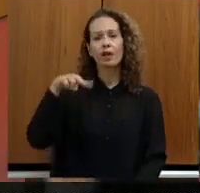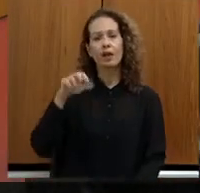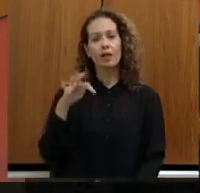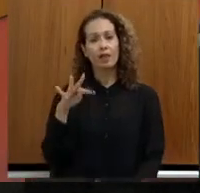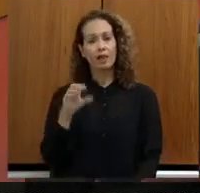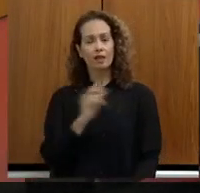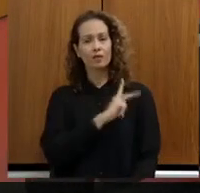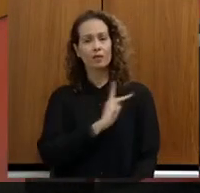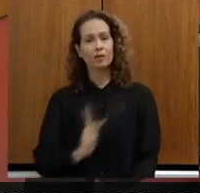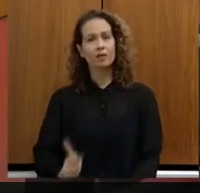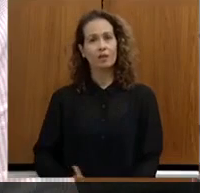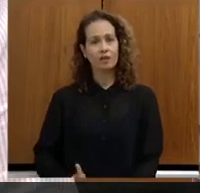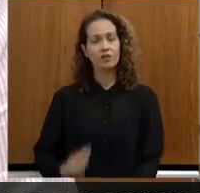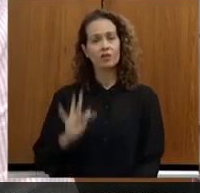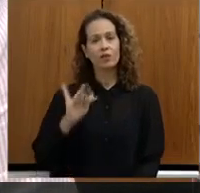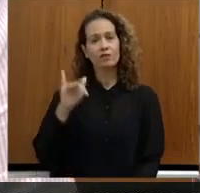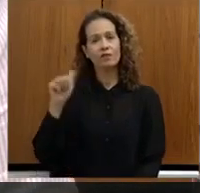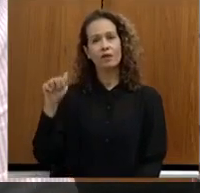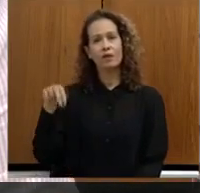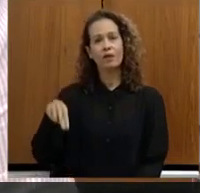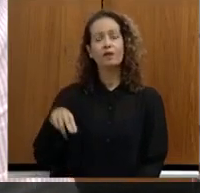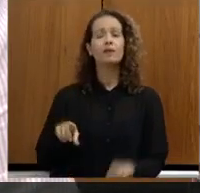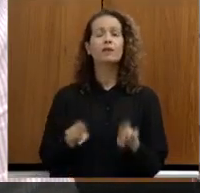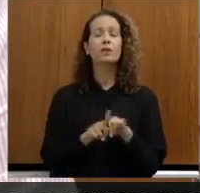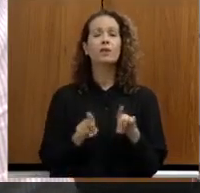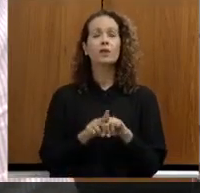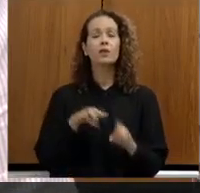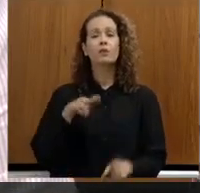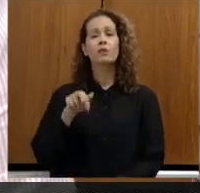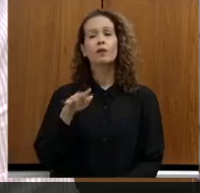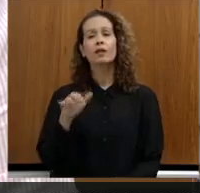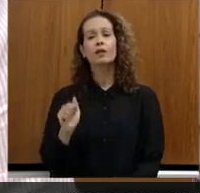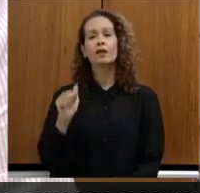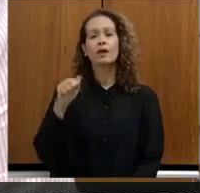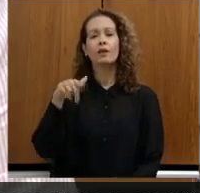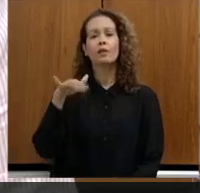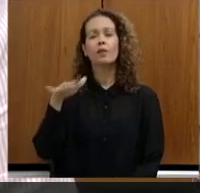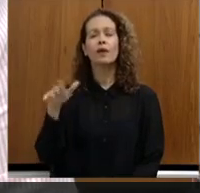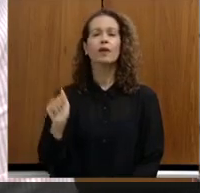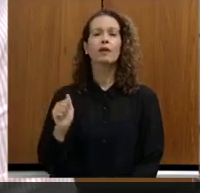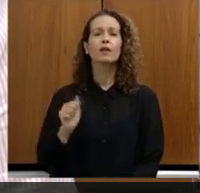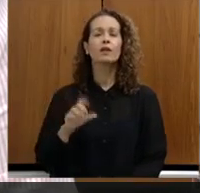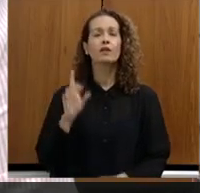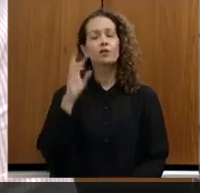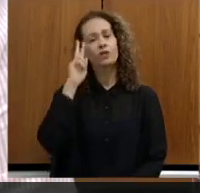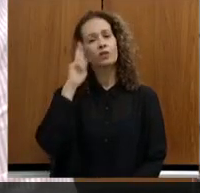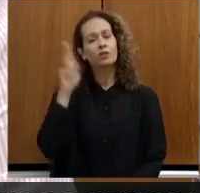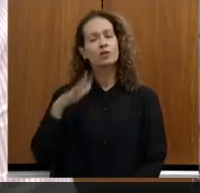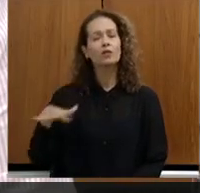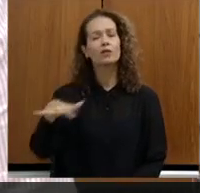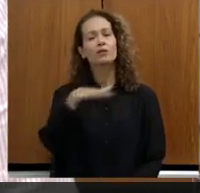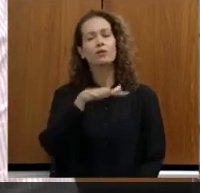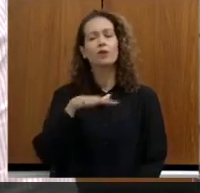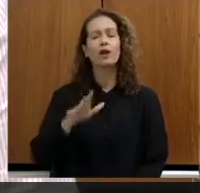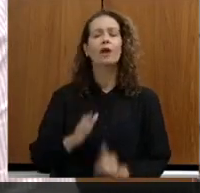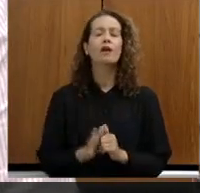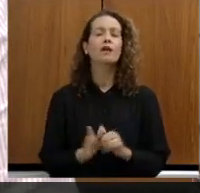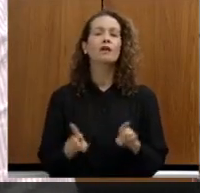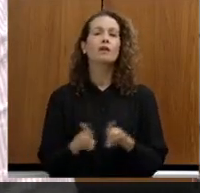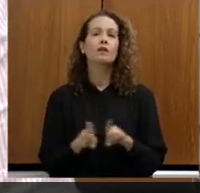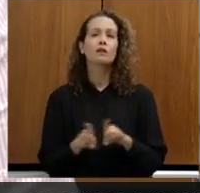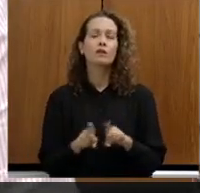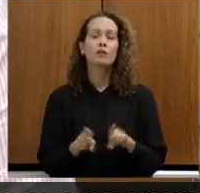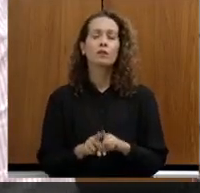presidente da FEAM, a Maria Amélia, diretora-geral do IEF, a Daniela, nosso chefe de gabinete lá na